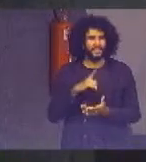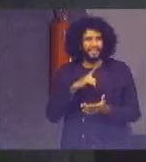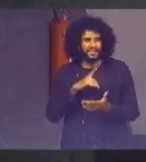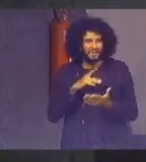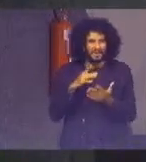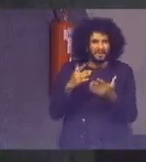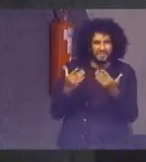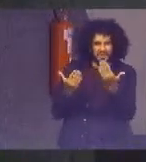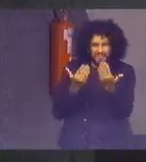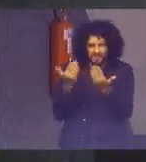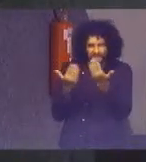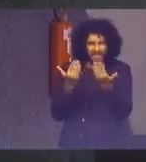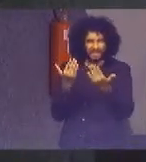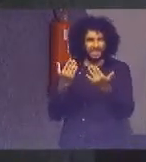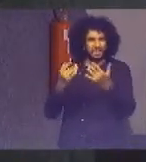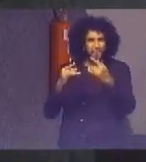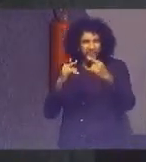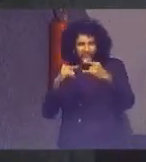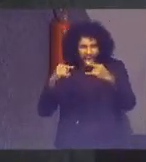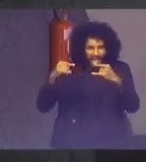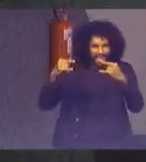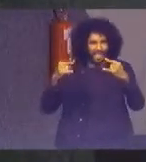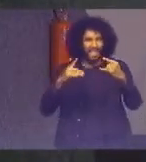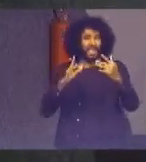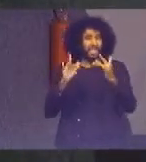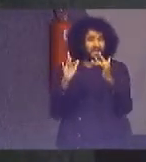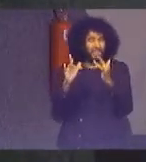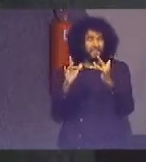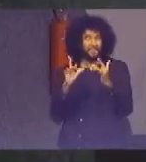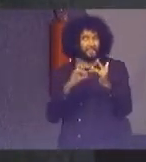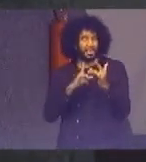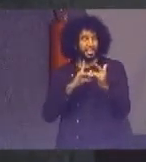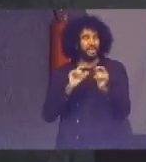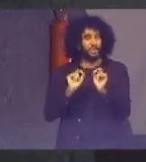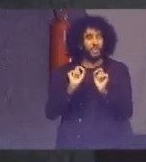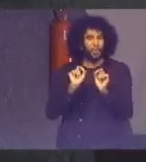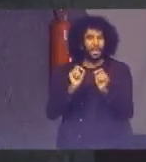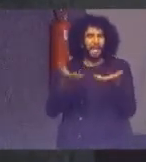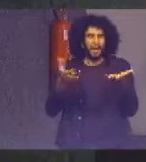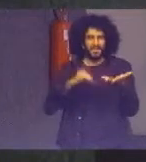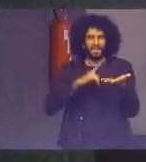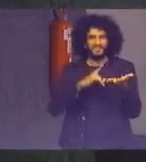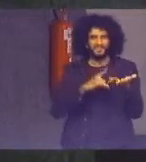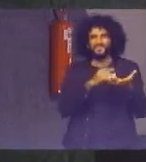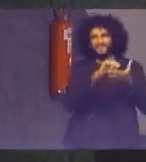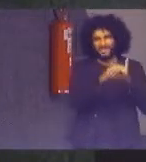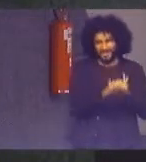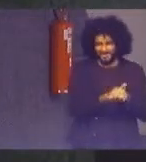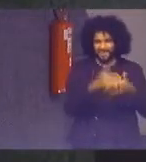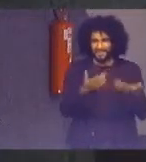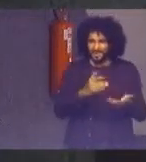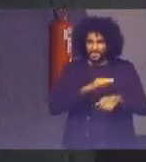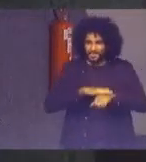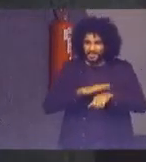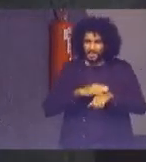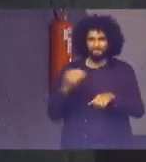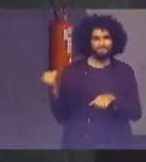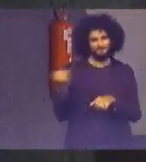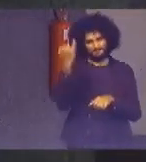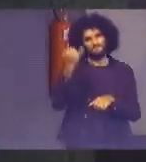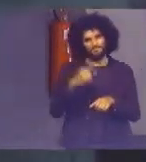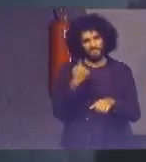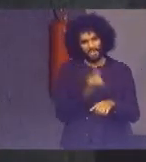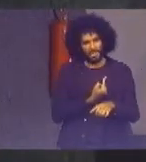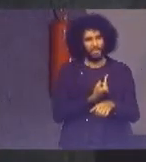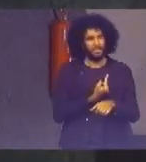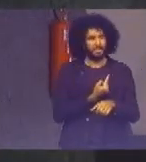que nós estávamos esperando muito que se configurasse num casamento. E esse momento, então, é muito importante aqui para a ONU Meio